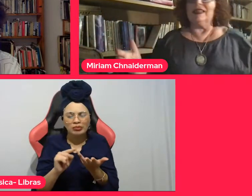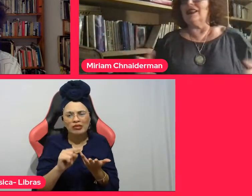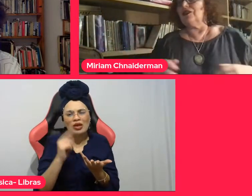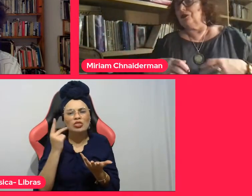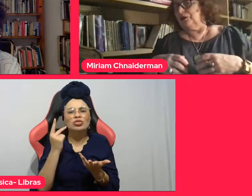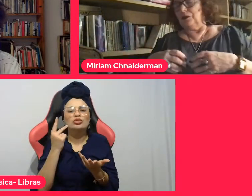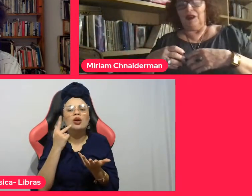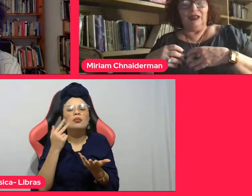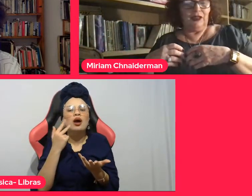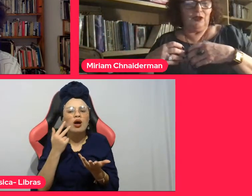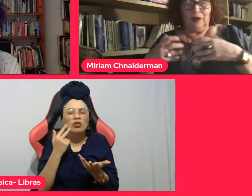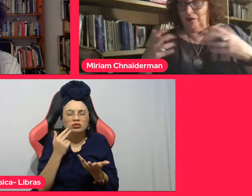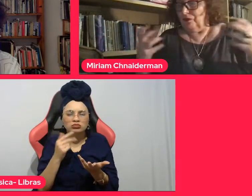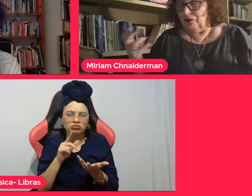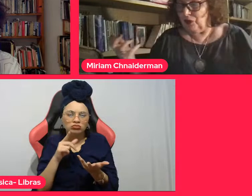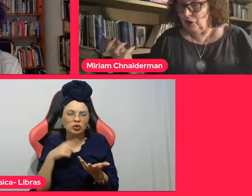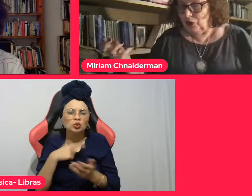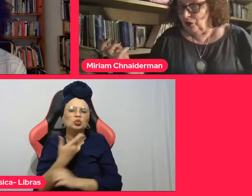permeando